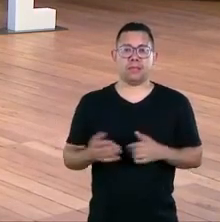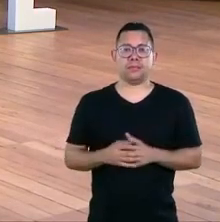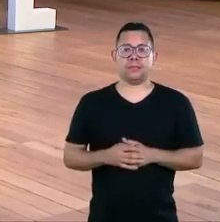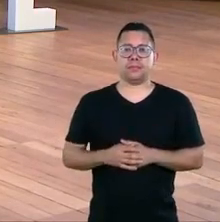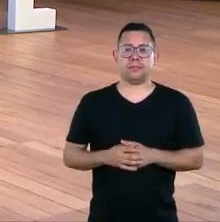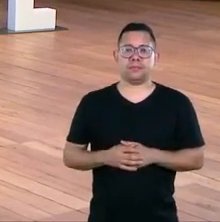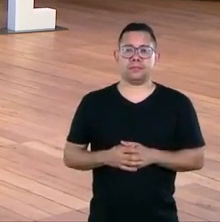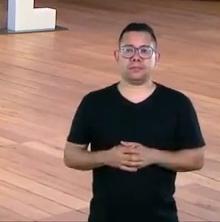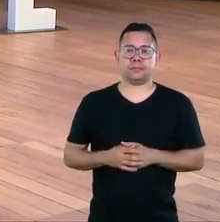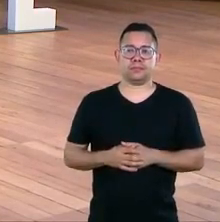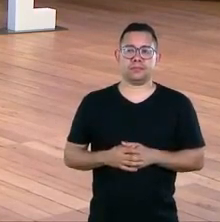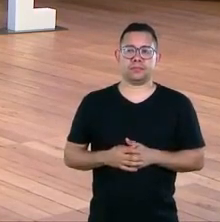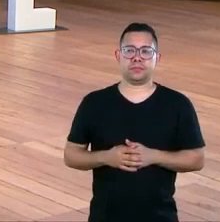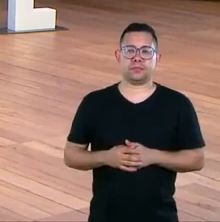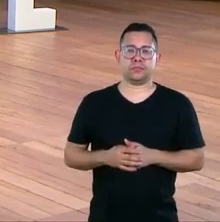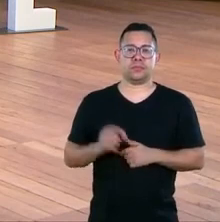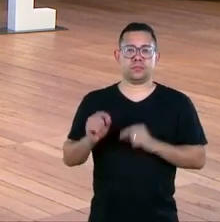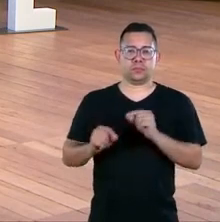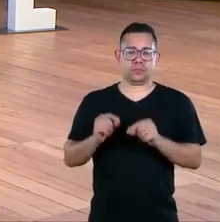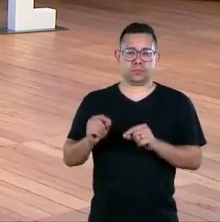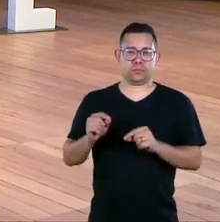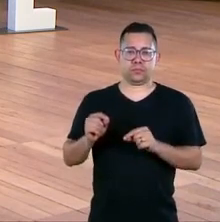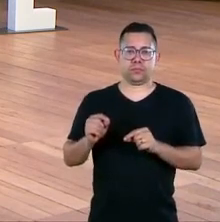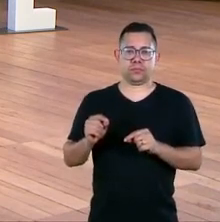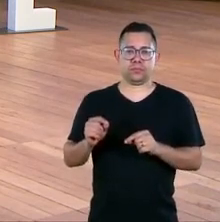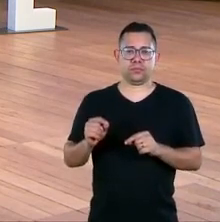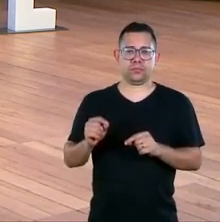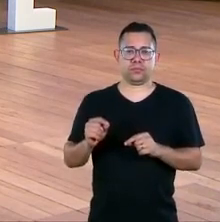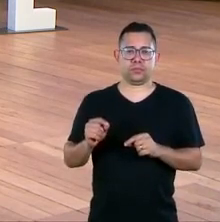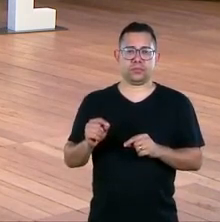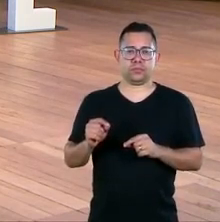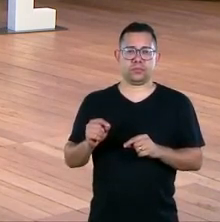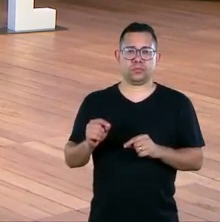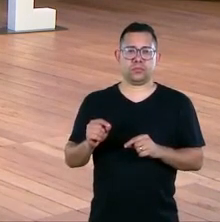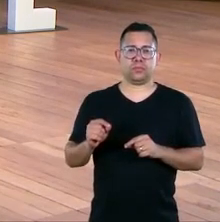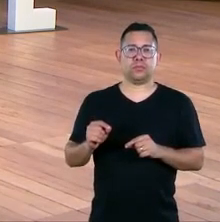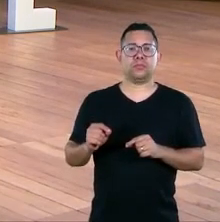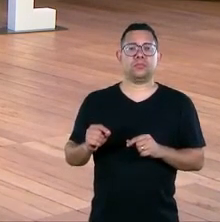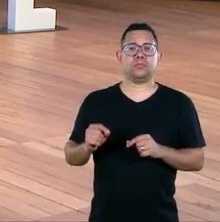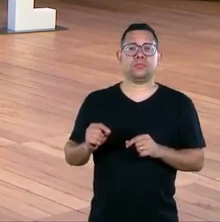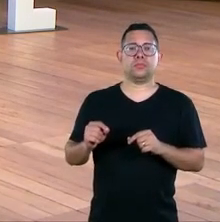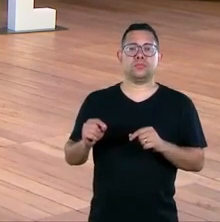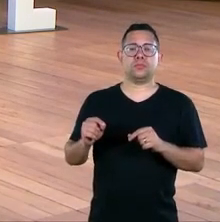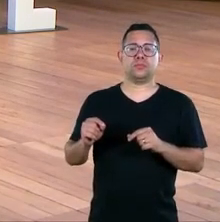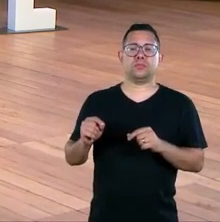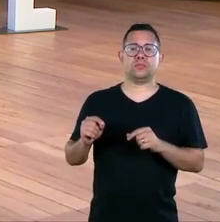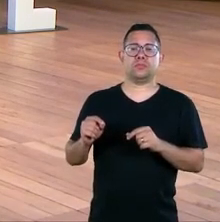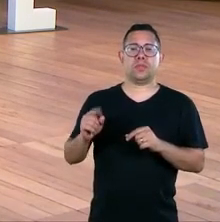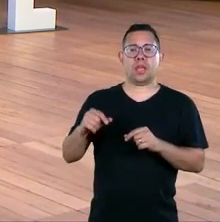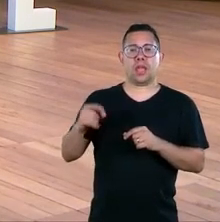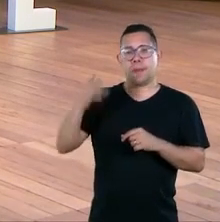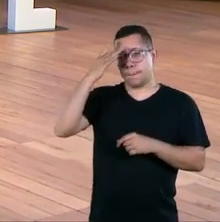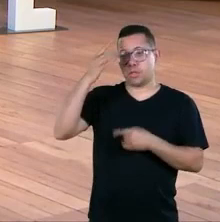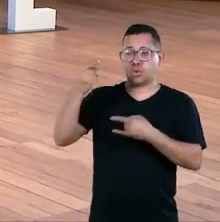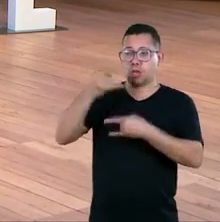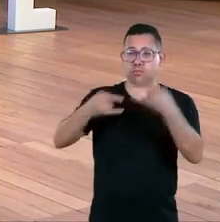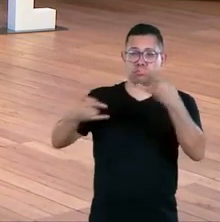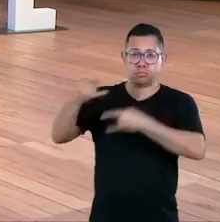não queria jamais para aqui mas eu vou ali para os nossos para a nossa plateia virtual a Cris